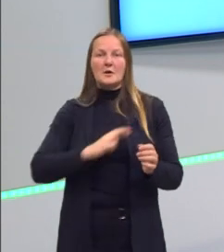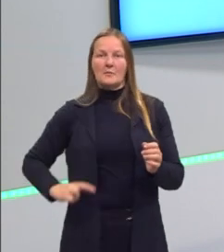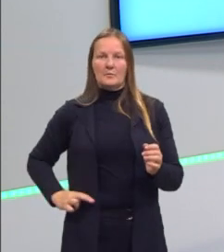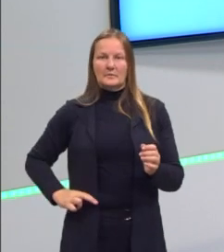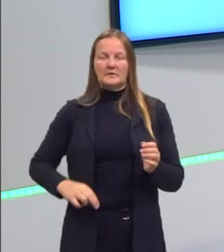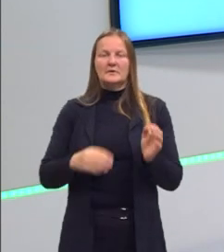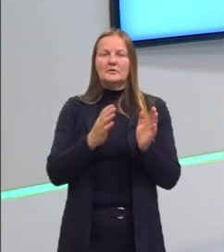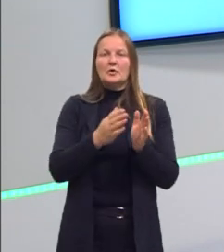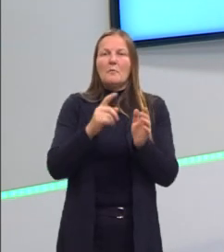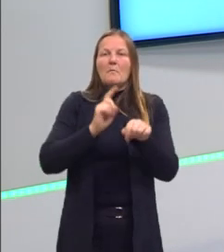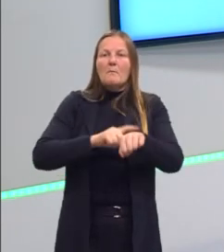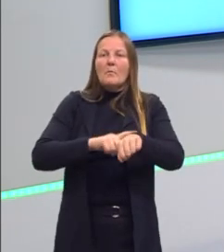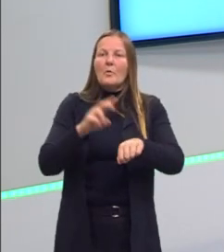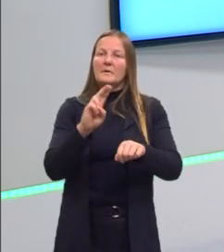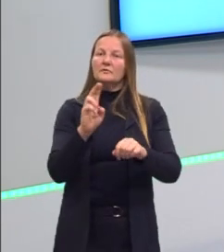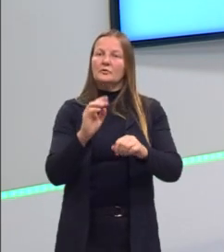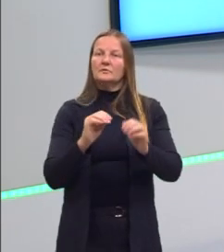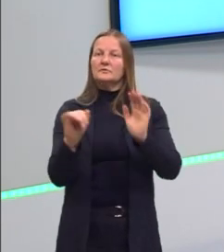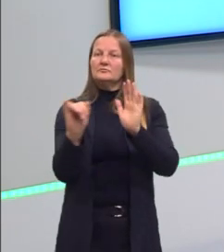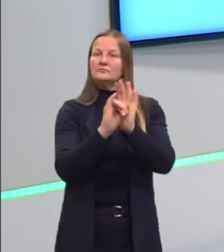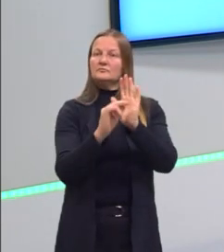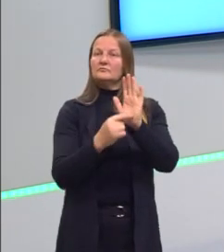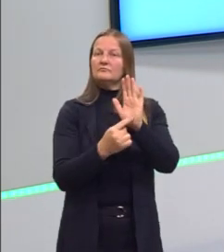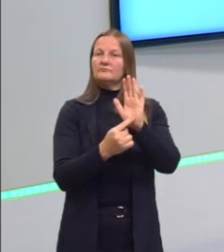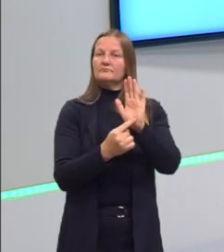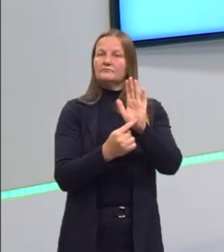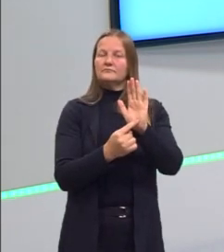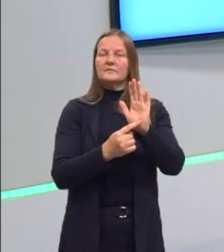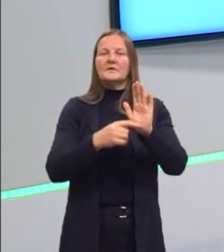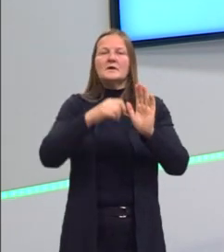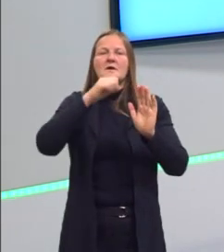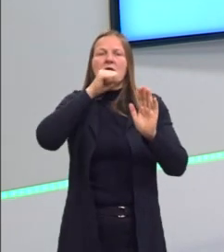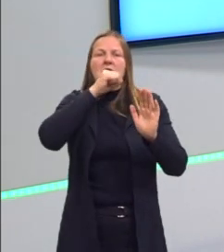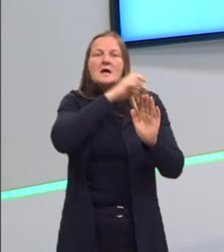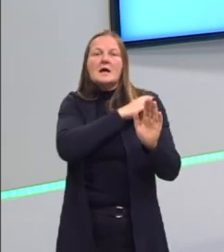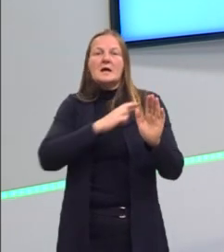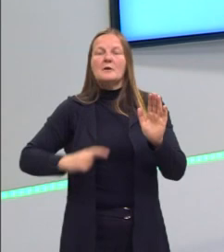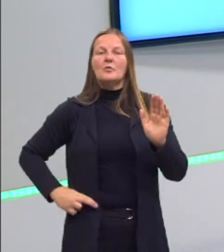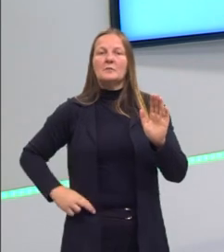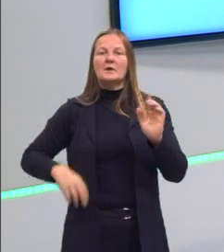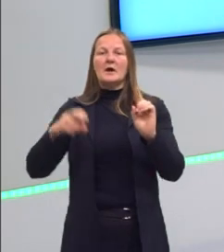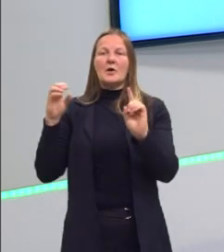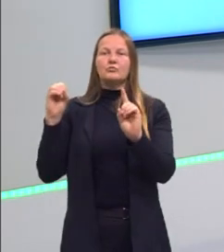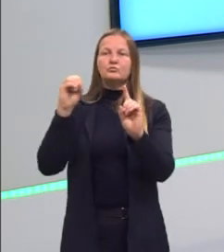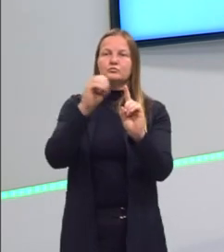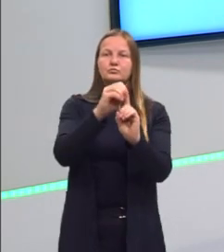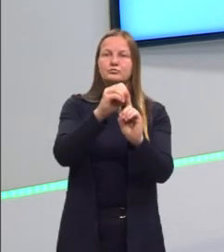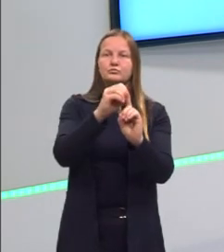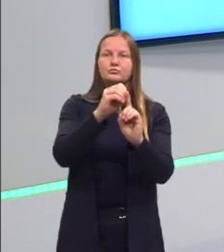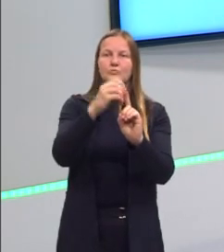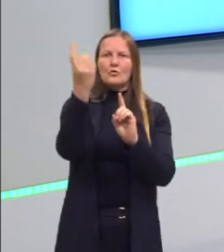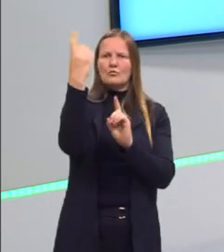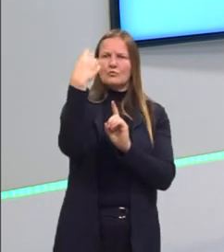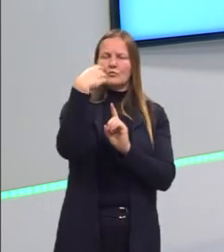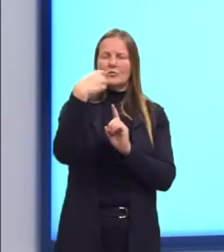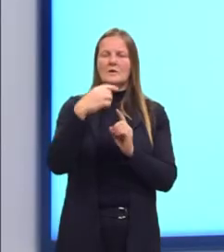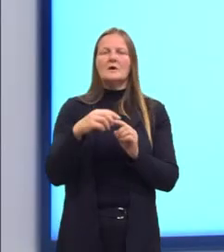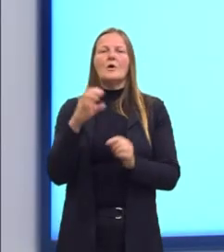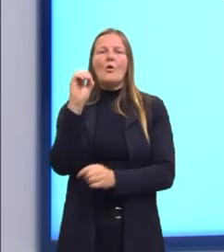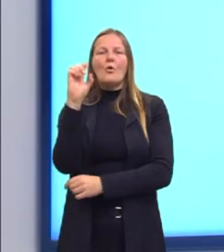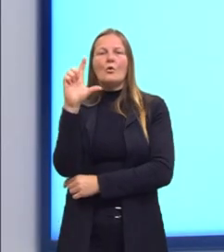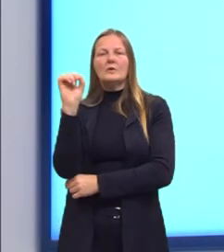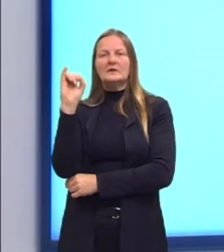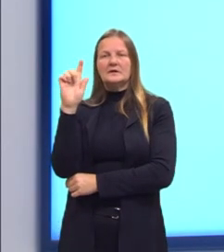E esse momento a gente vai chamar, então, da República Oligárquica. E alguns falam do café com leite, da